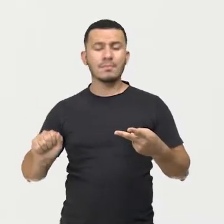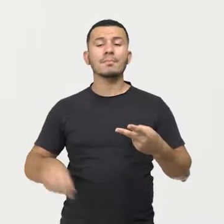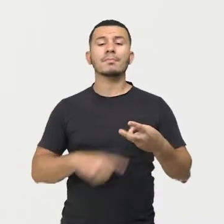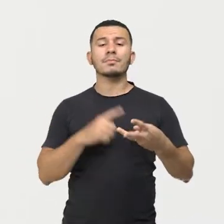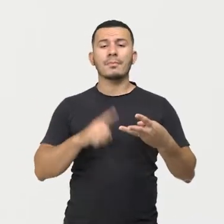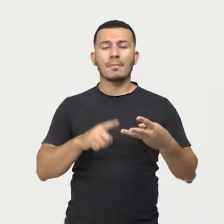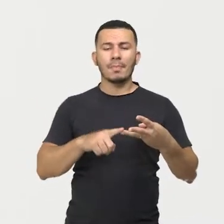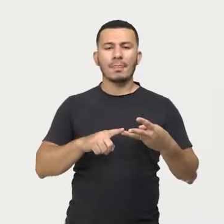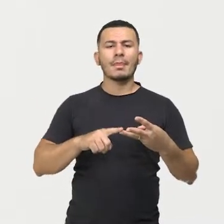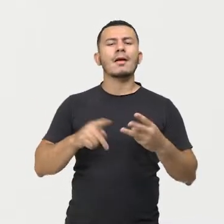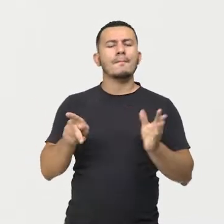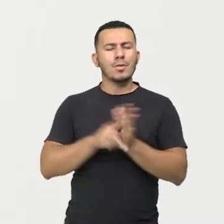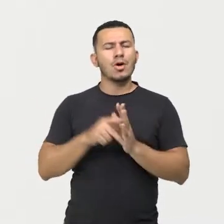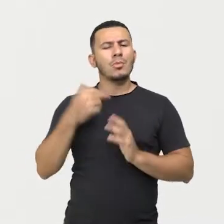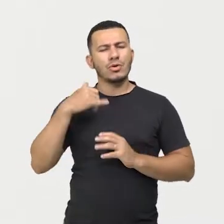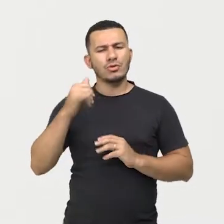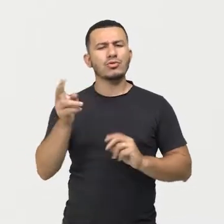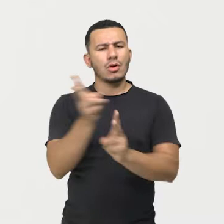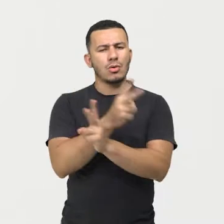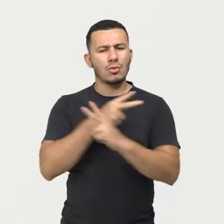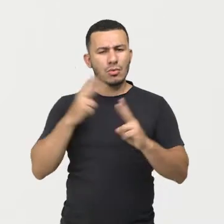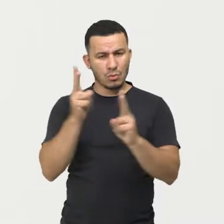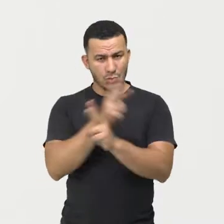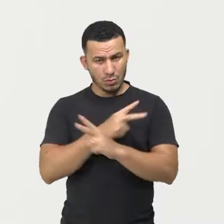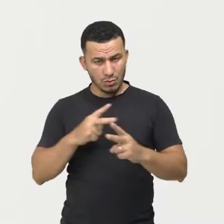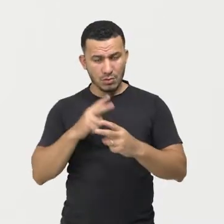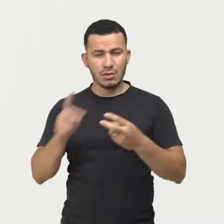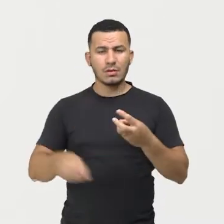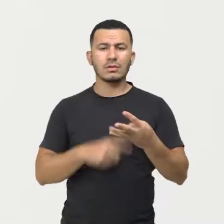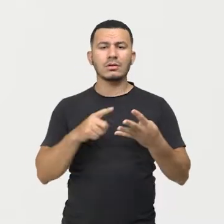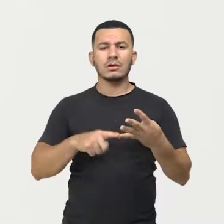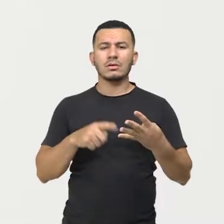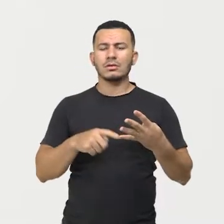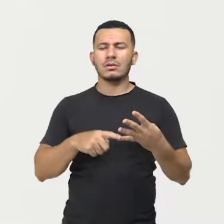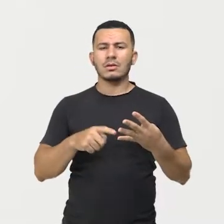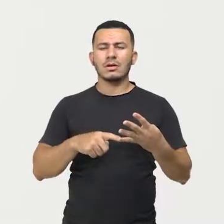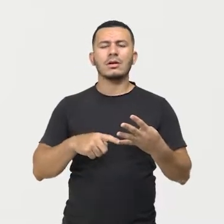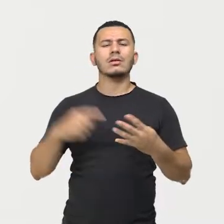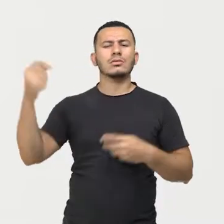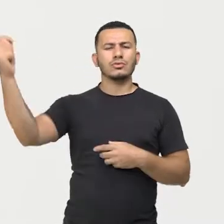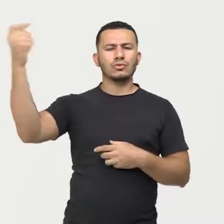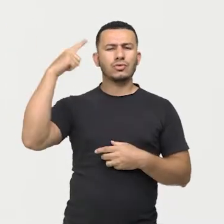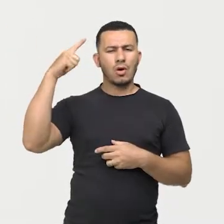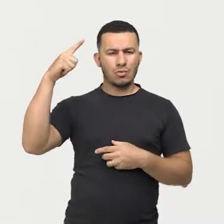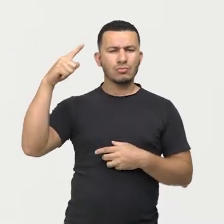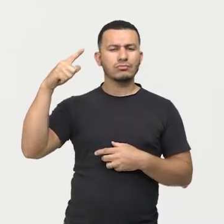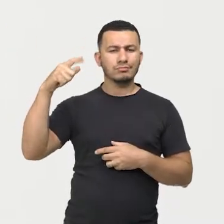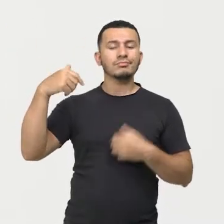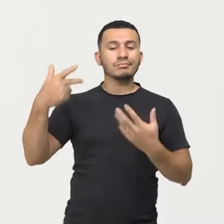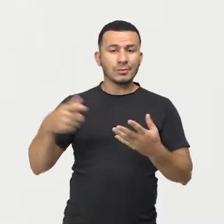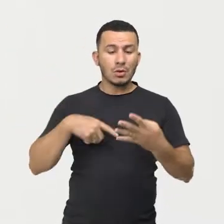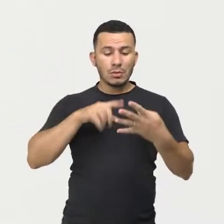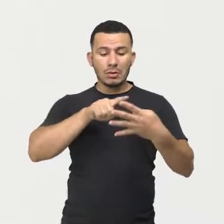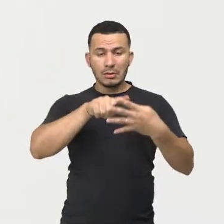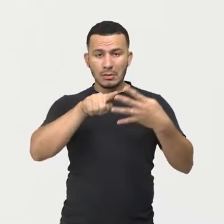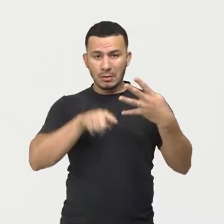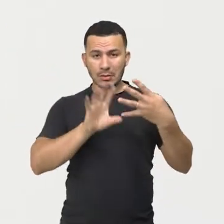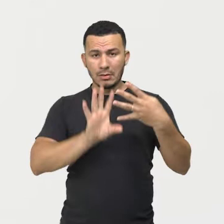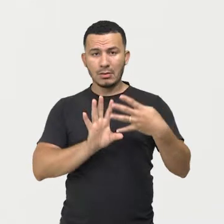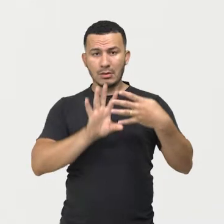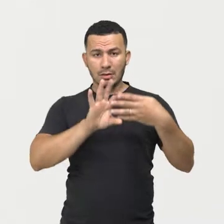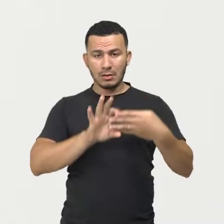a eólica, que é a força dos ventos, e também aqui a solar. Então, se a gente somar todas essas